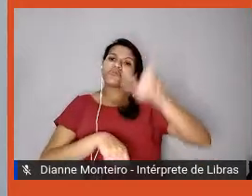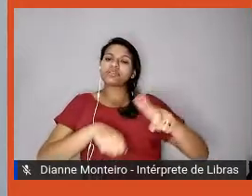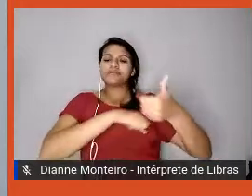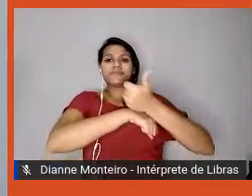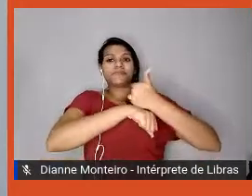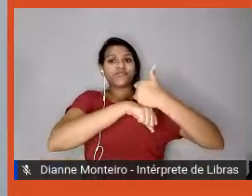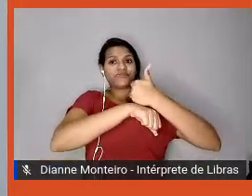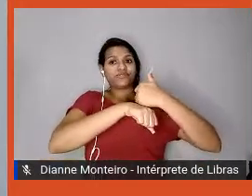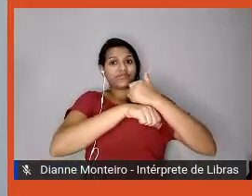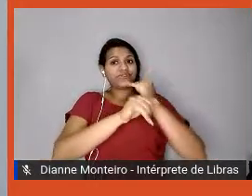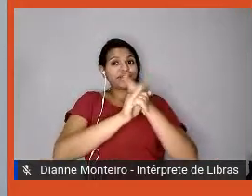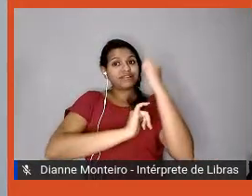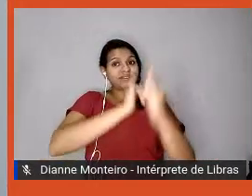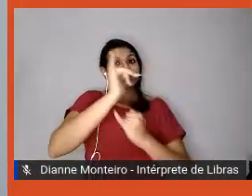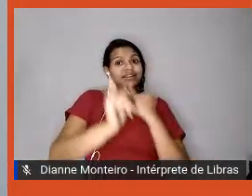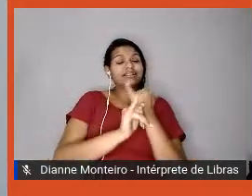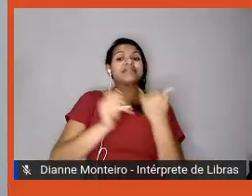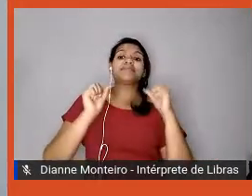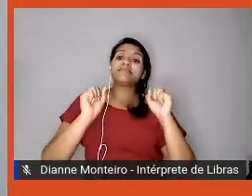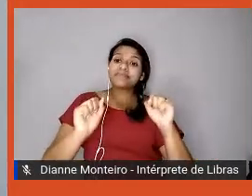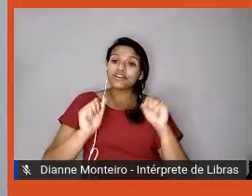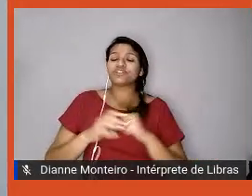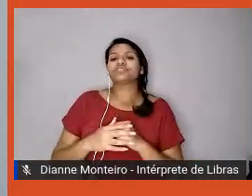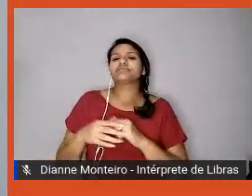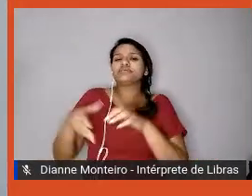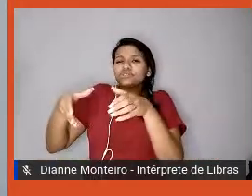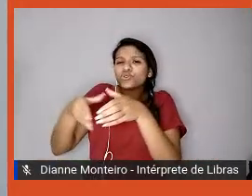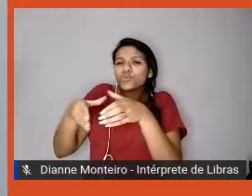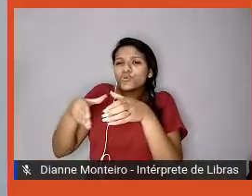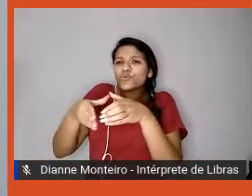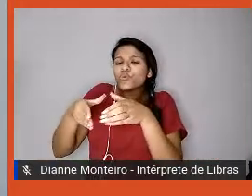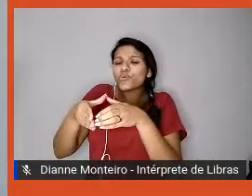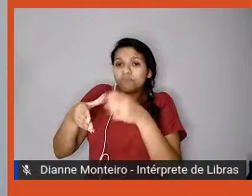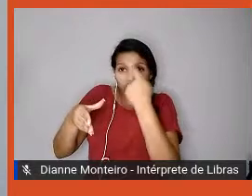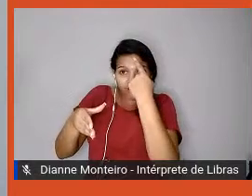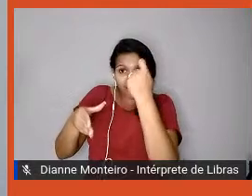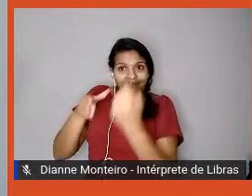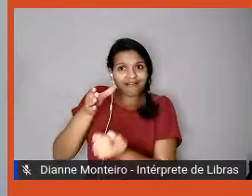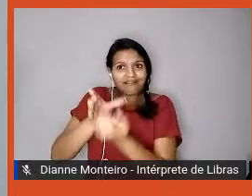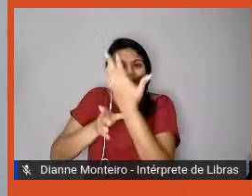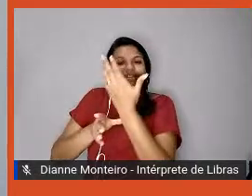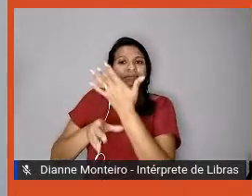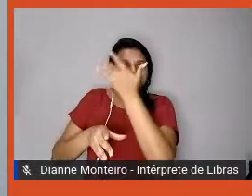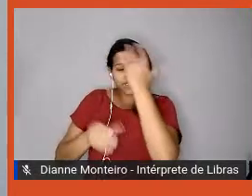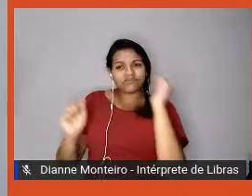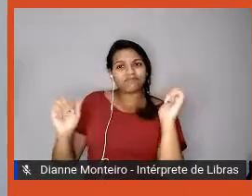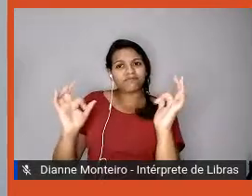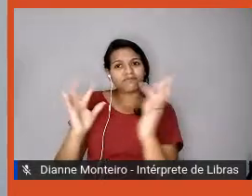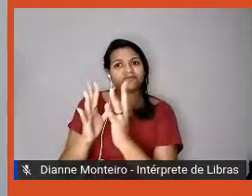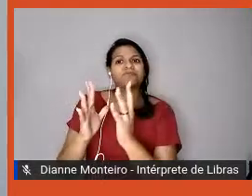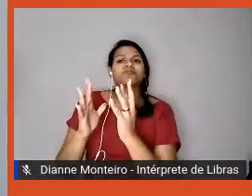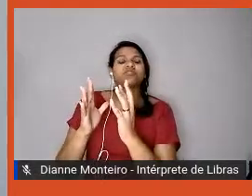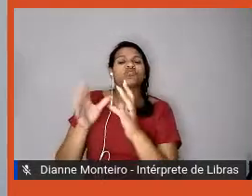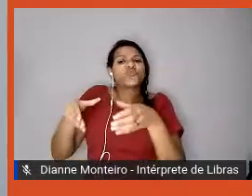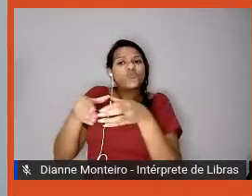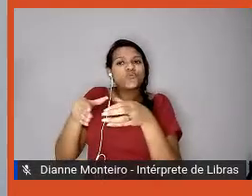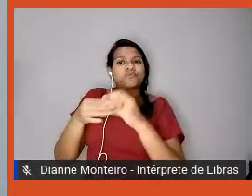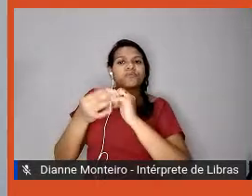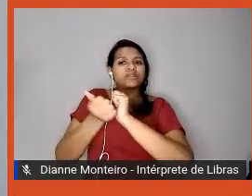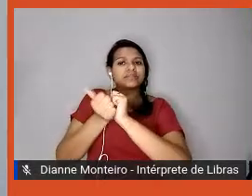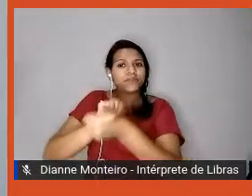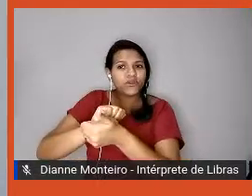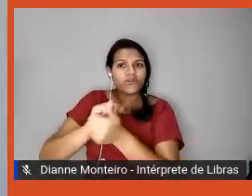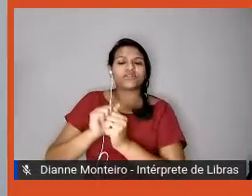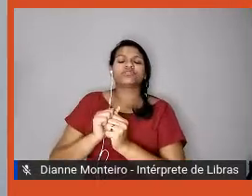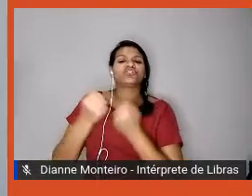Criar grupos de modalidades esportivas, caminhada, corrida, grupo de controle de peso. Criar